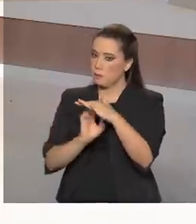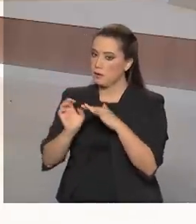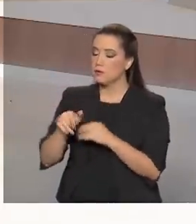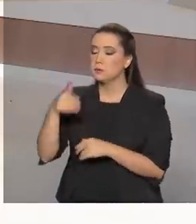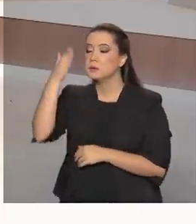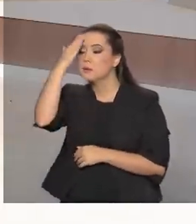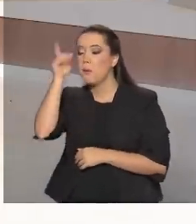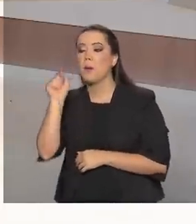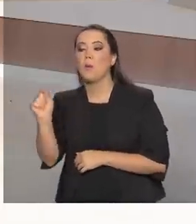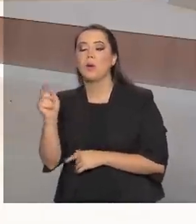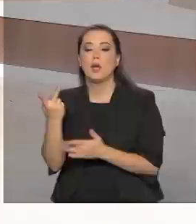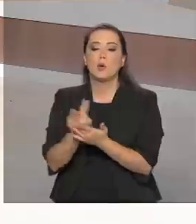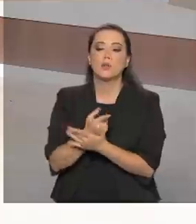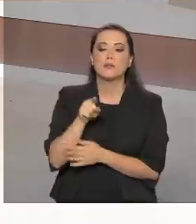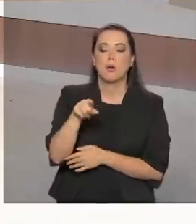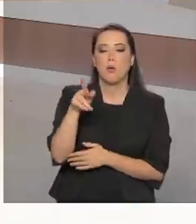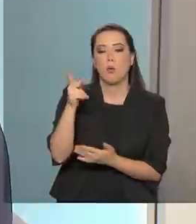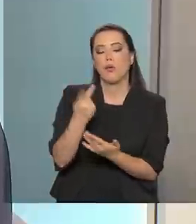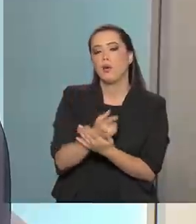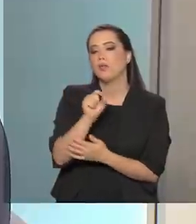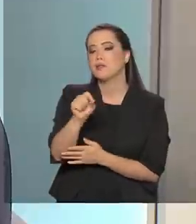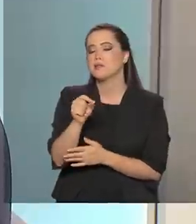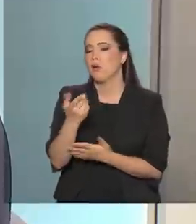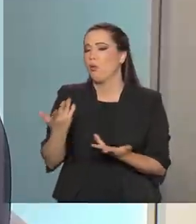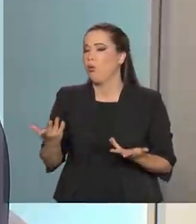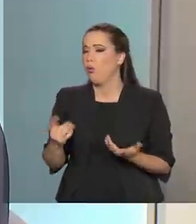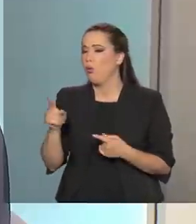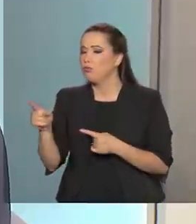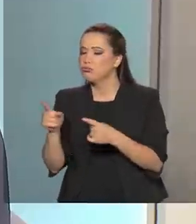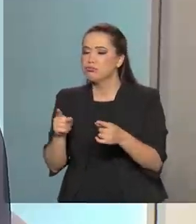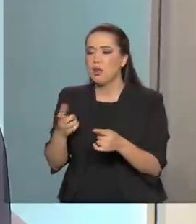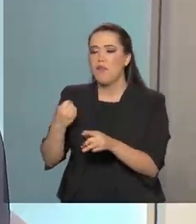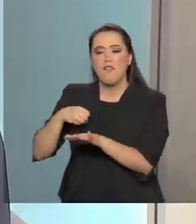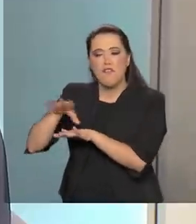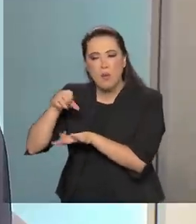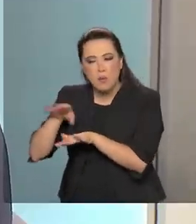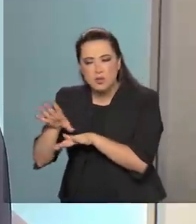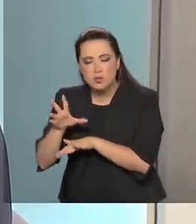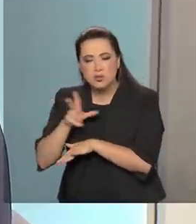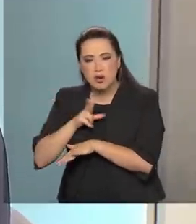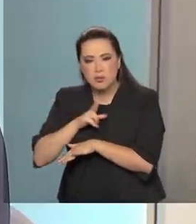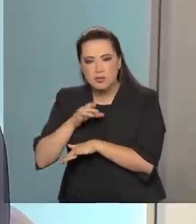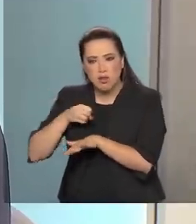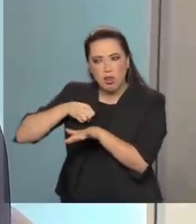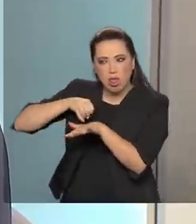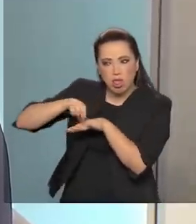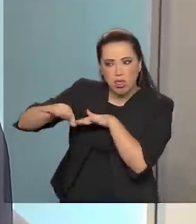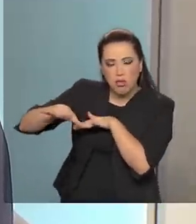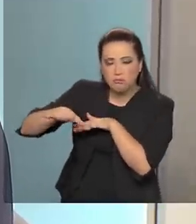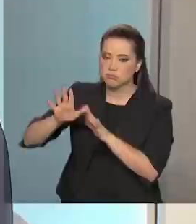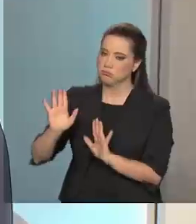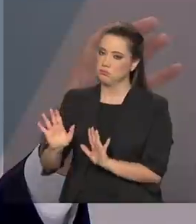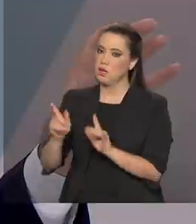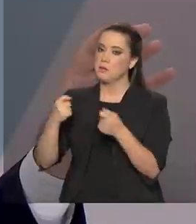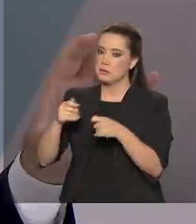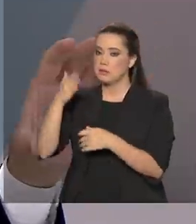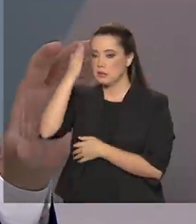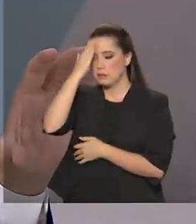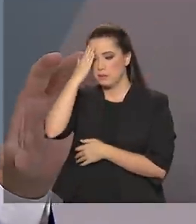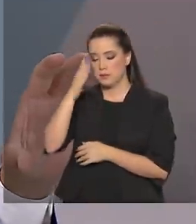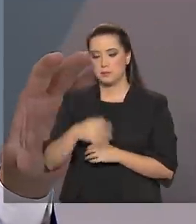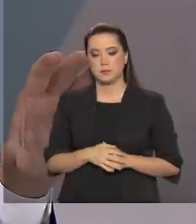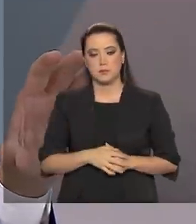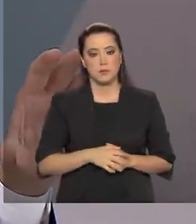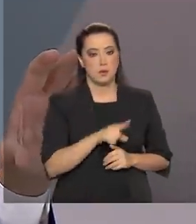sabermos exatamente o que seria compartilhado e se tinha, se estava em acordo com a LGPD. Até porque o WhatsApp,